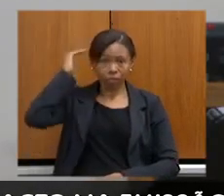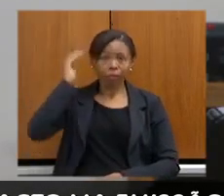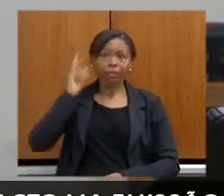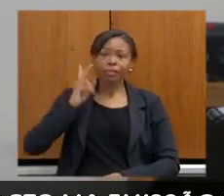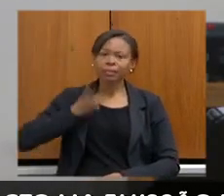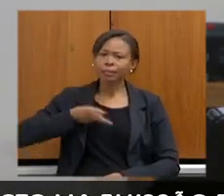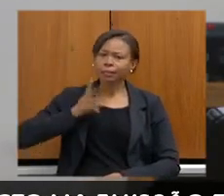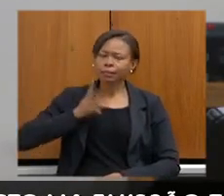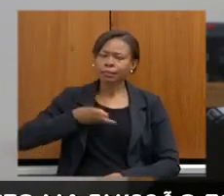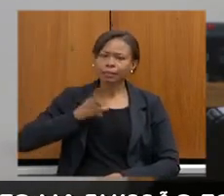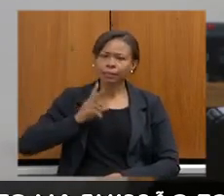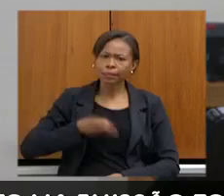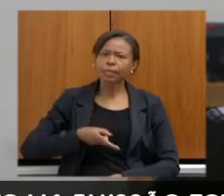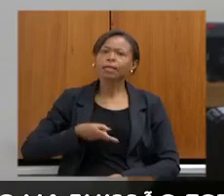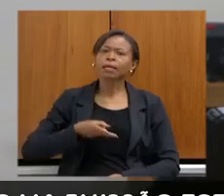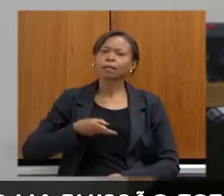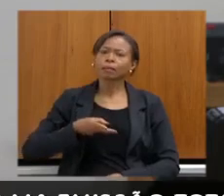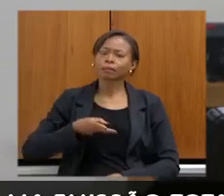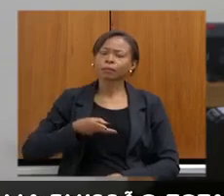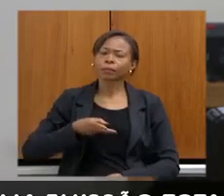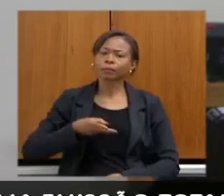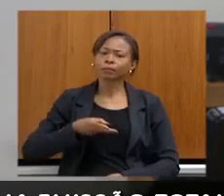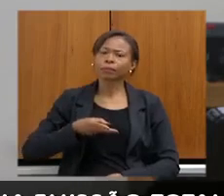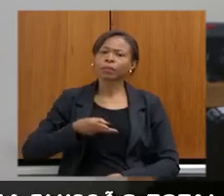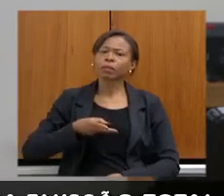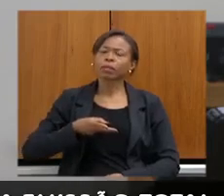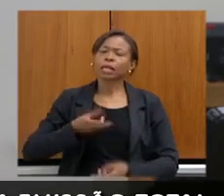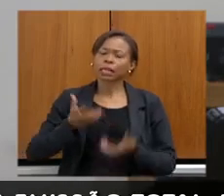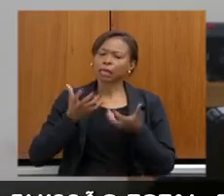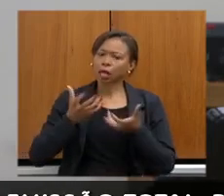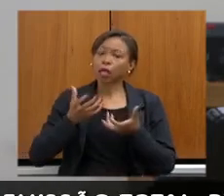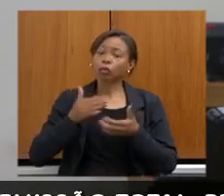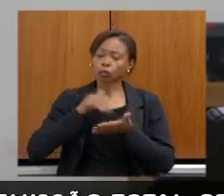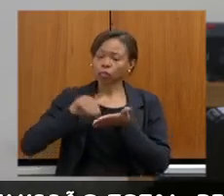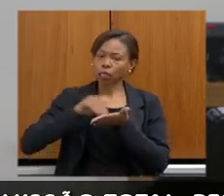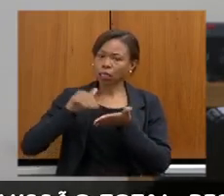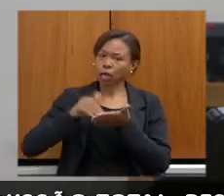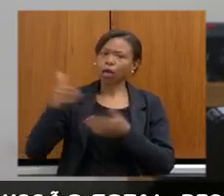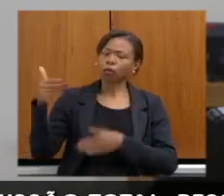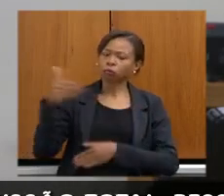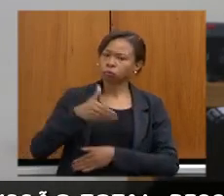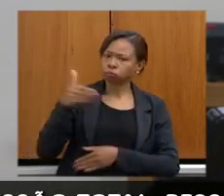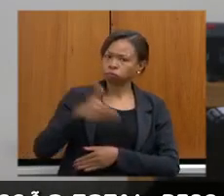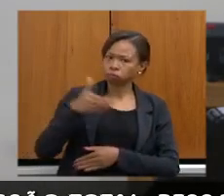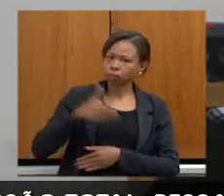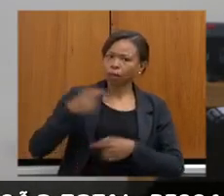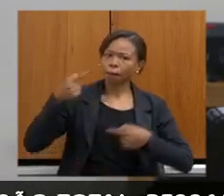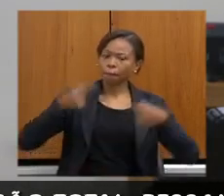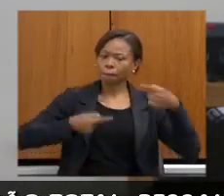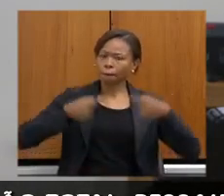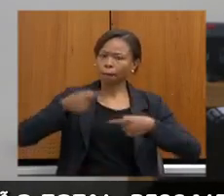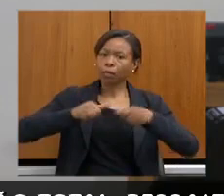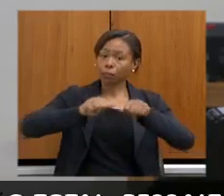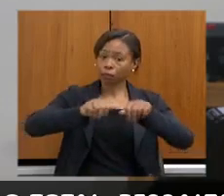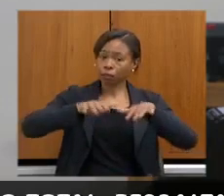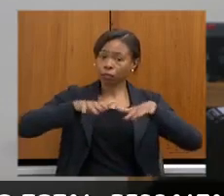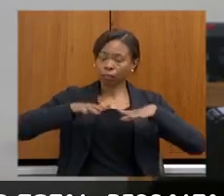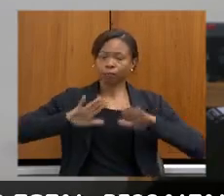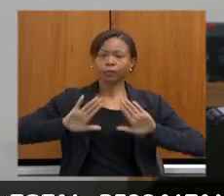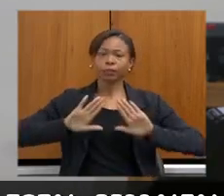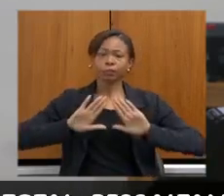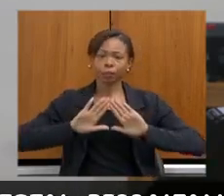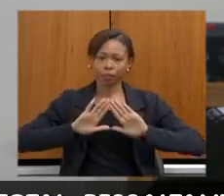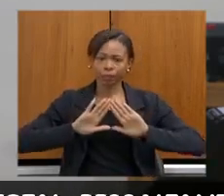de que os seus colaboradores, os seus secretários estivessem presentes nas discussões importantes na Assembleia Legislativa,